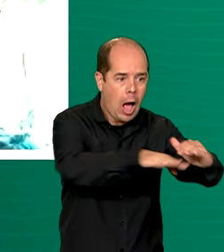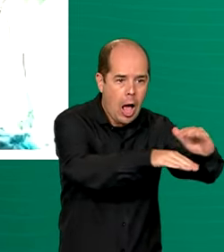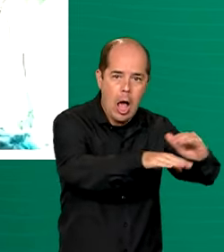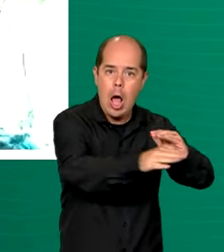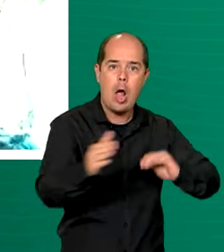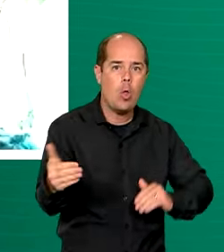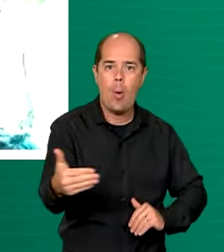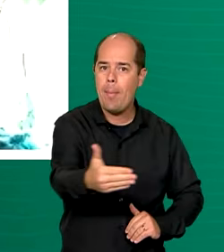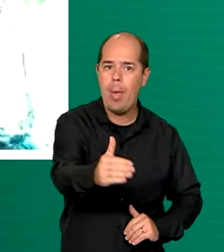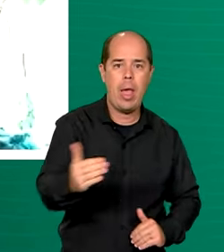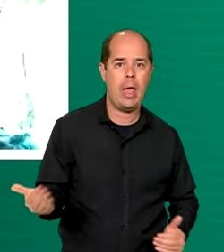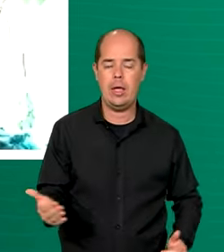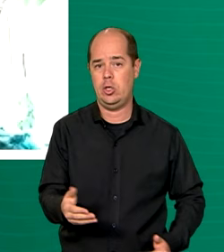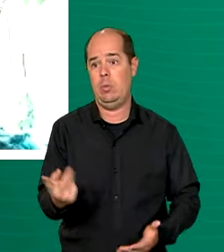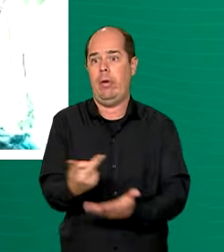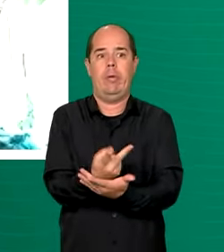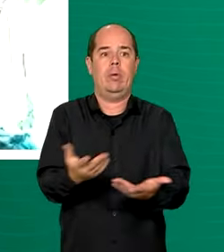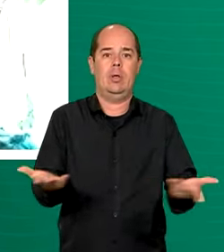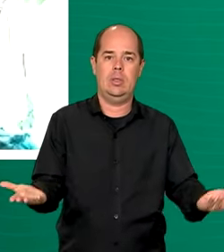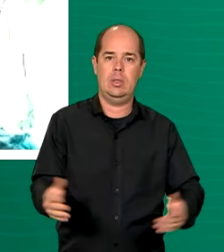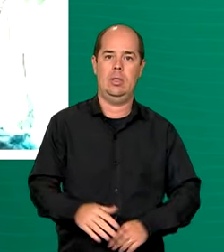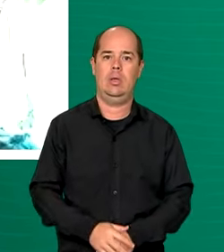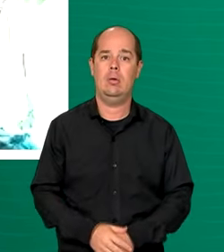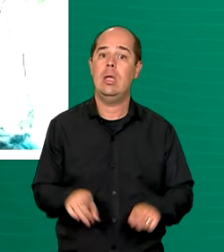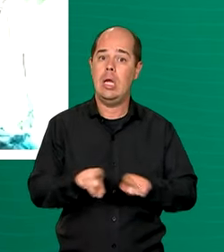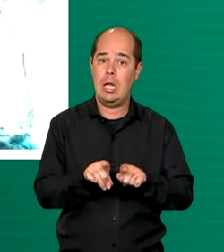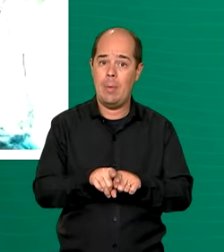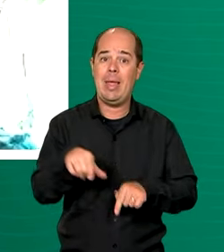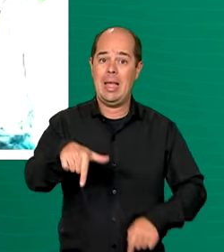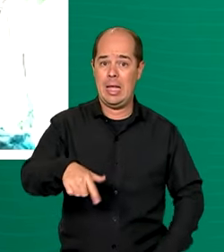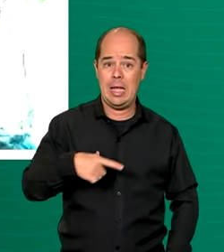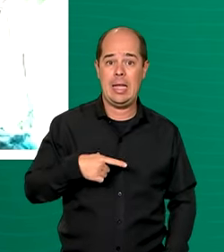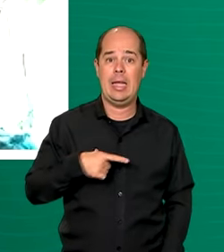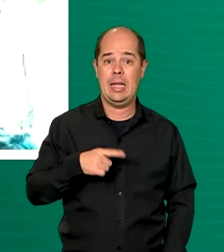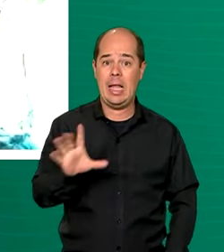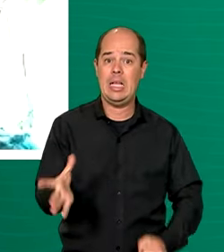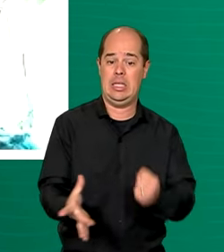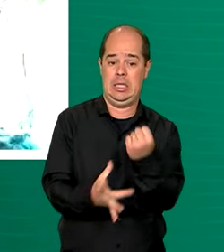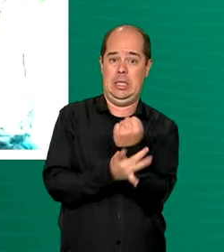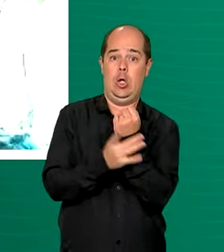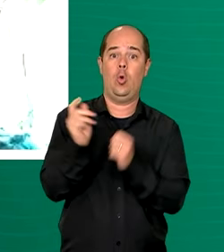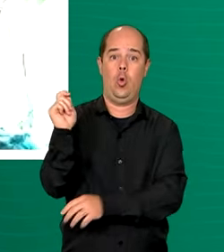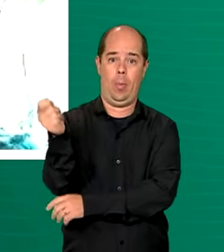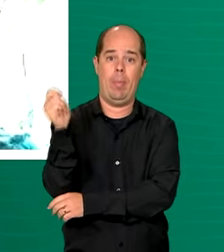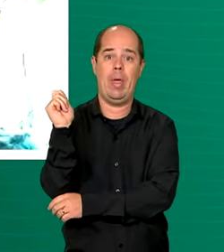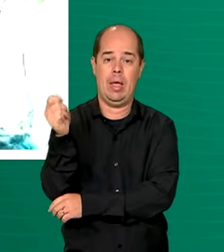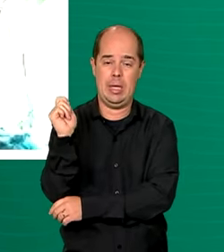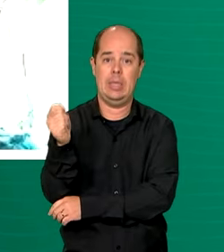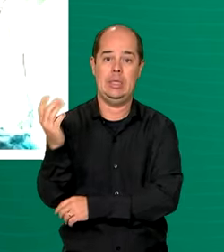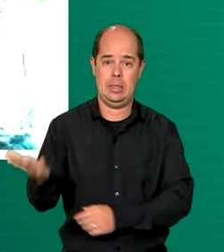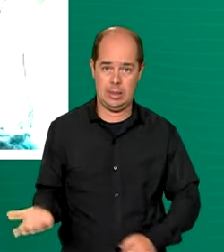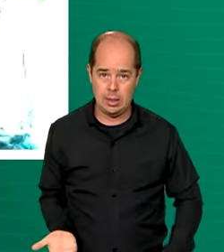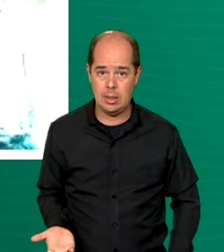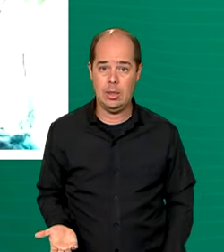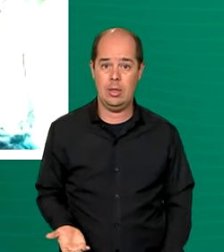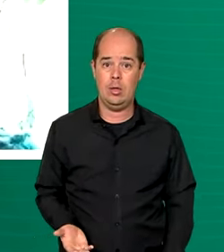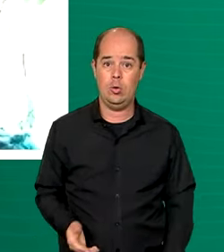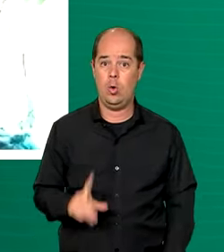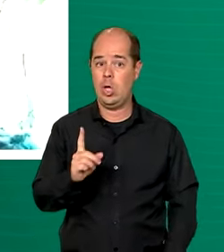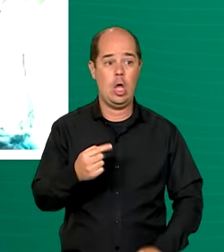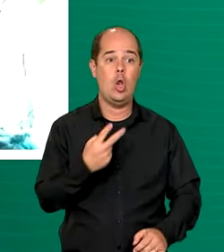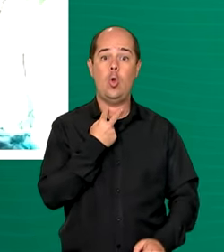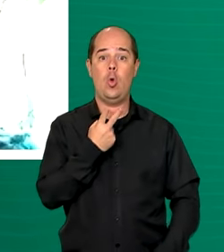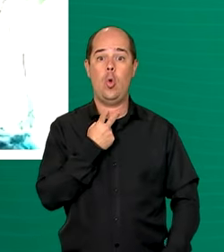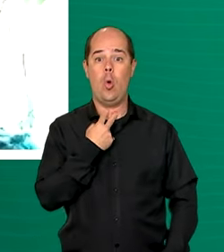mesmo agora começou o período de defesa também, que aqui tem um critério, tem umas normas. Tem os critérios de defesa mesmo, que o pescador não pode capturar as